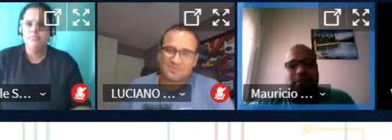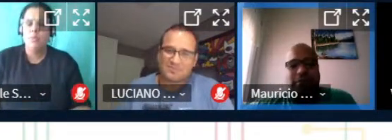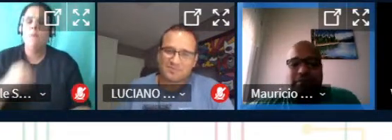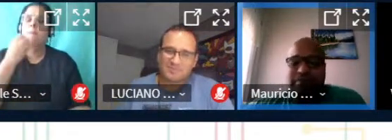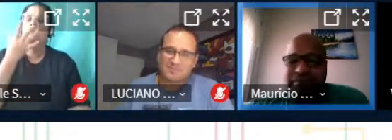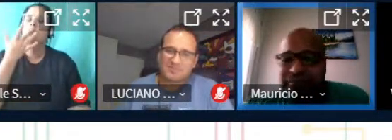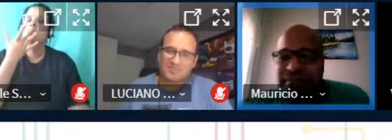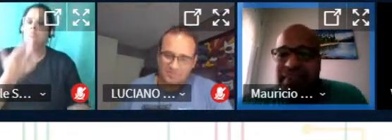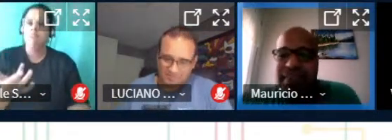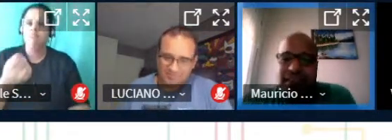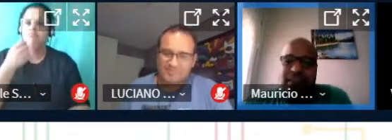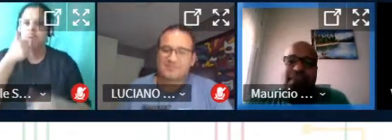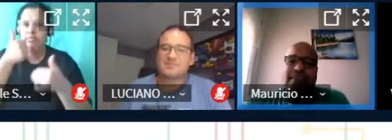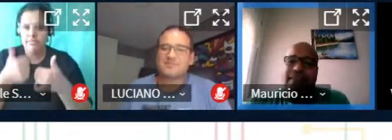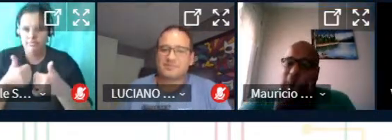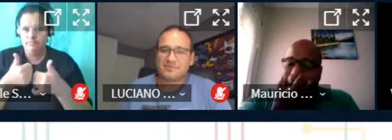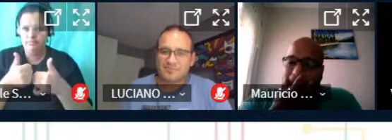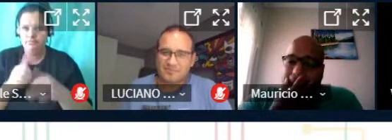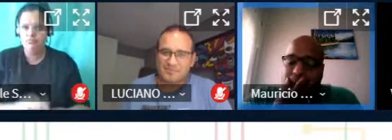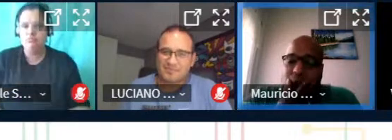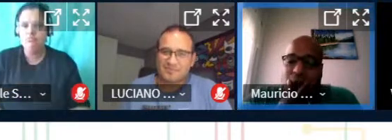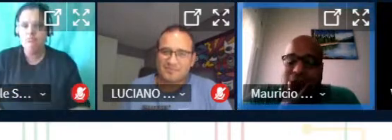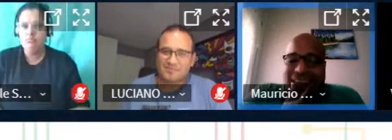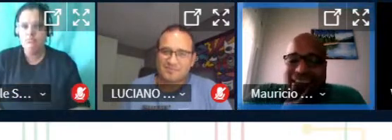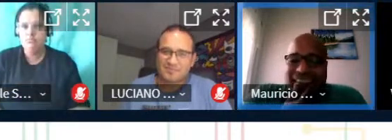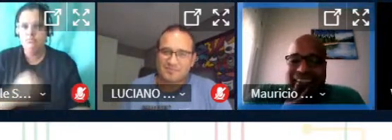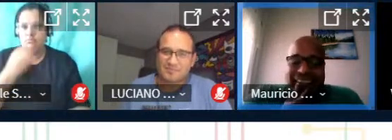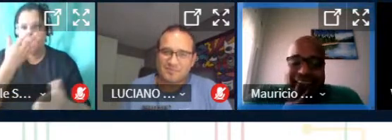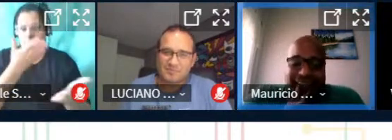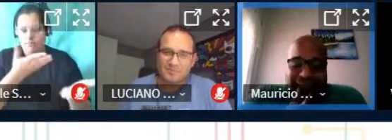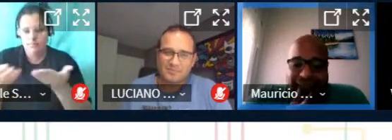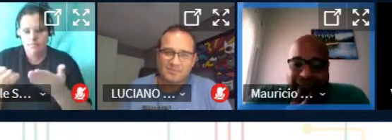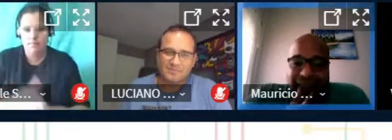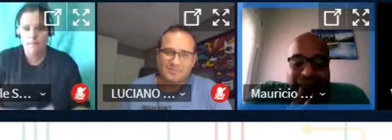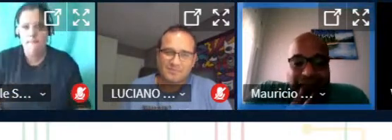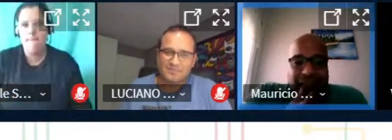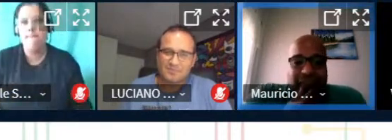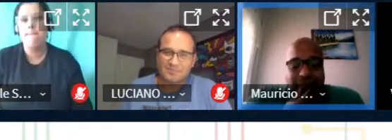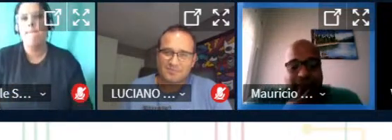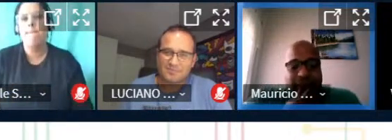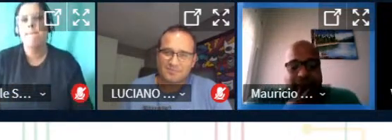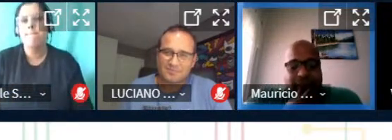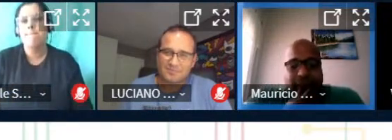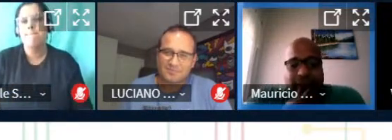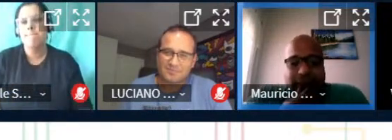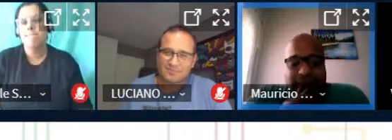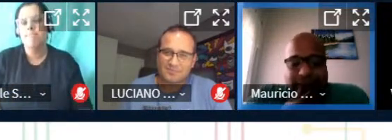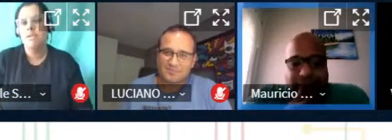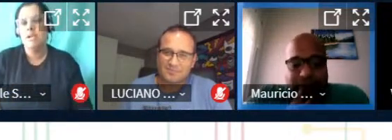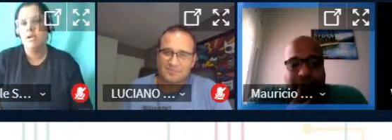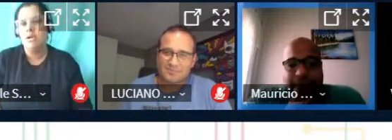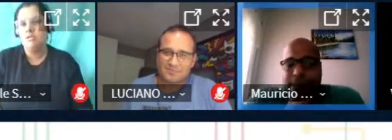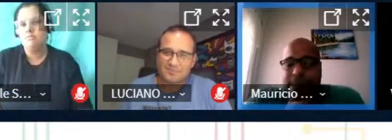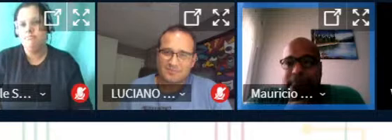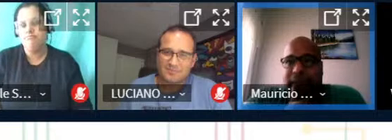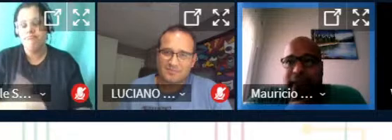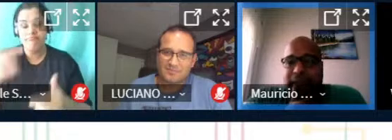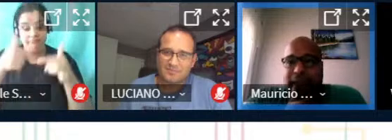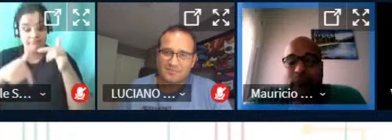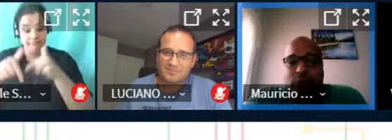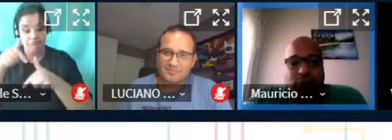tudo bem pessoal? Tudo seja bem-vindo na verdade esse trabalho